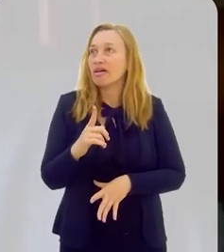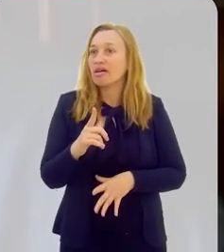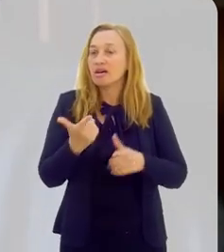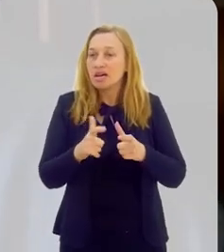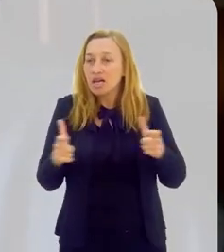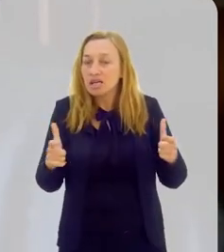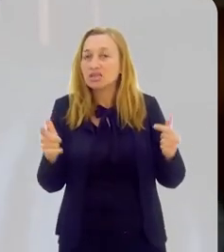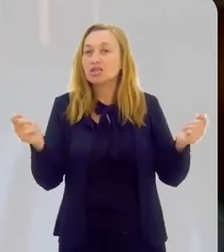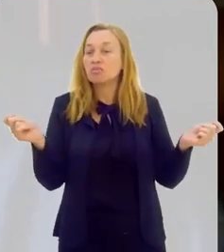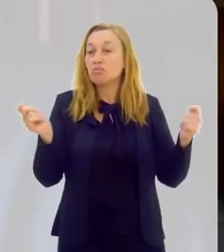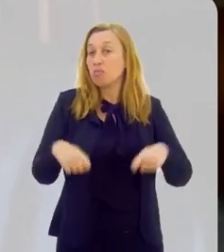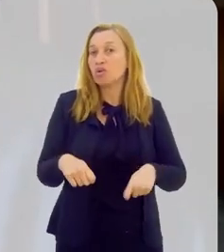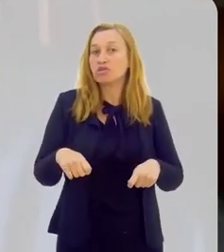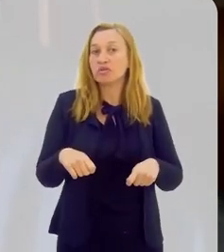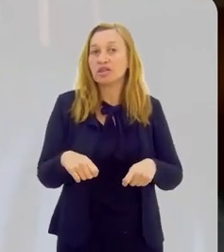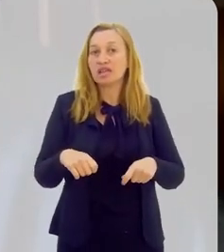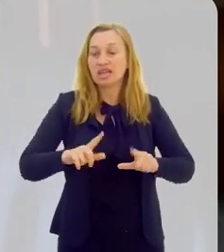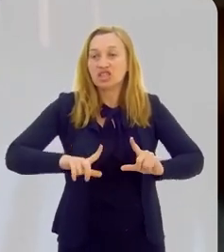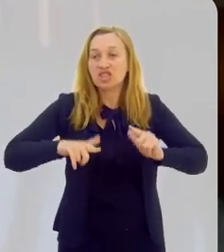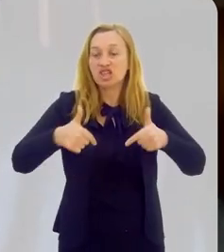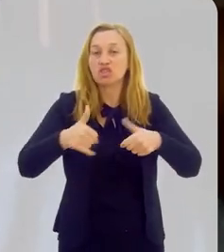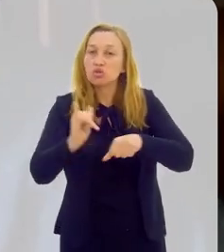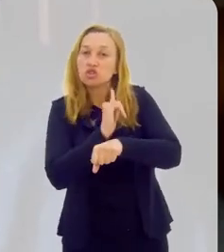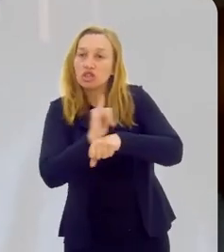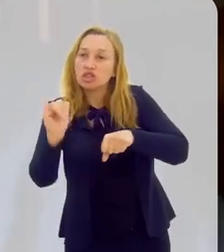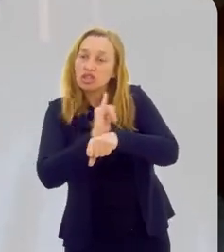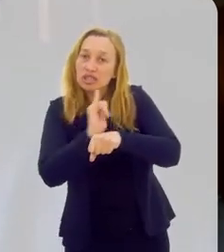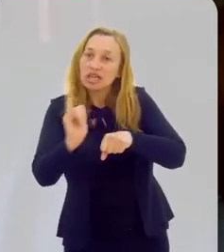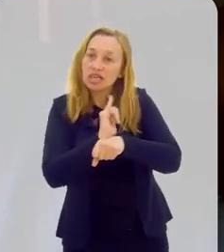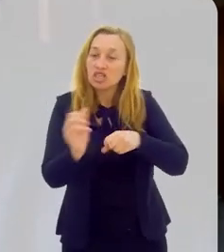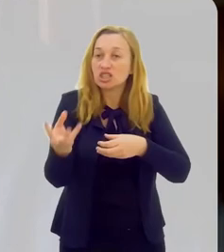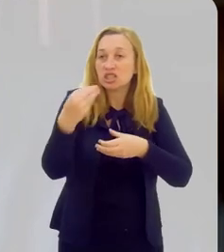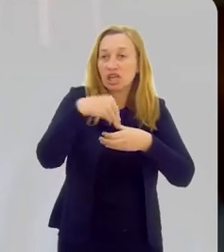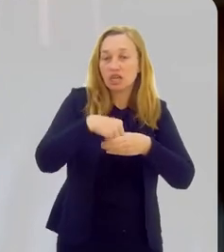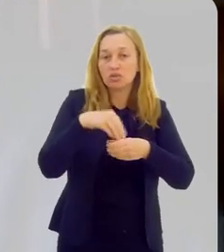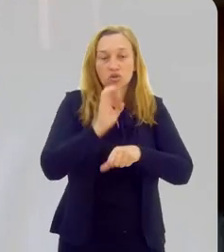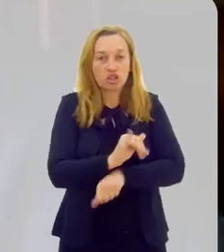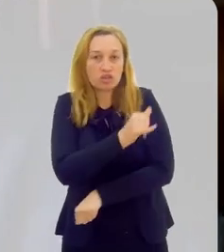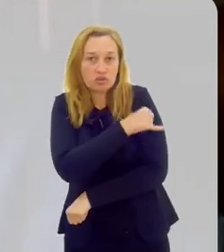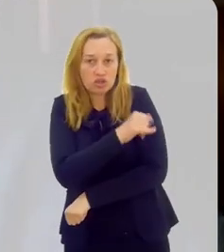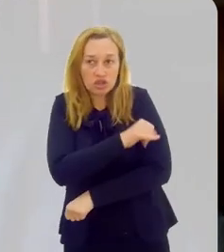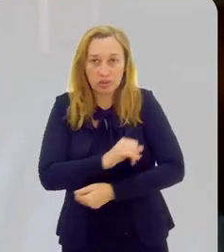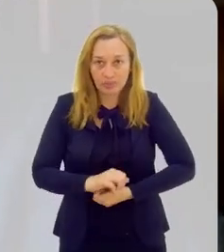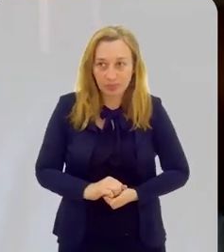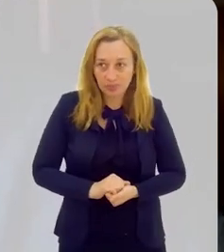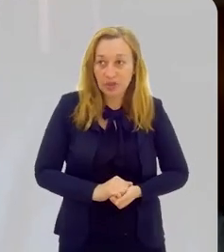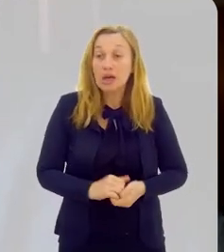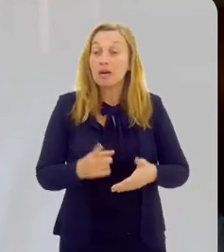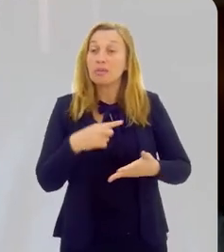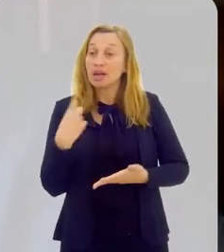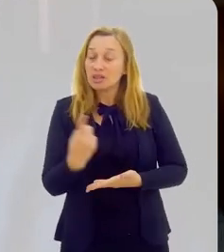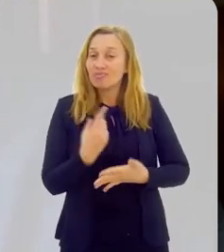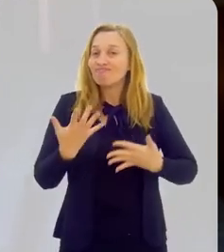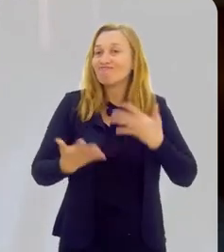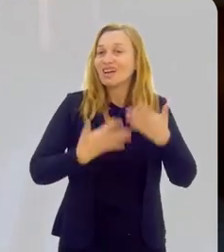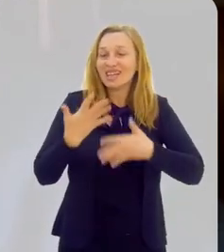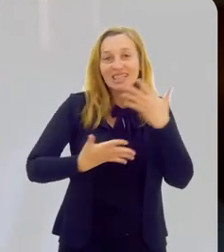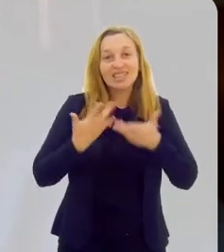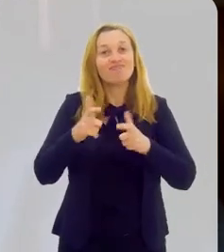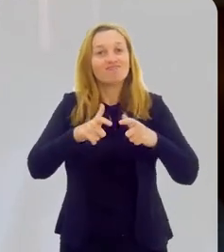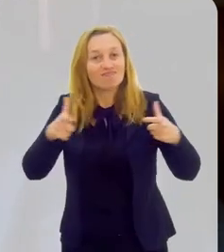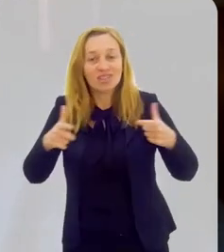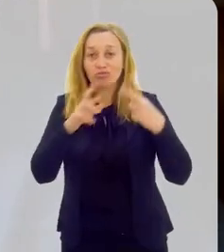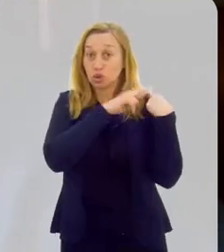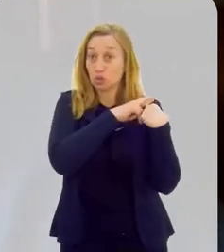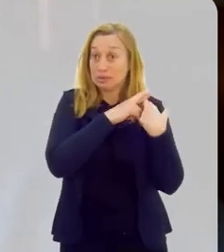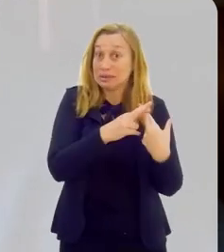grandes possibilidades de ações estratégicas dentro do Estado do Rio de Janeiro. Então, para a